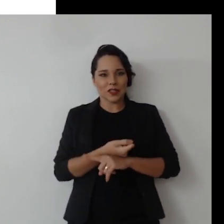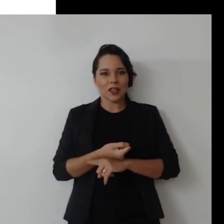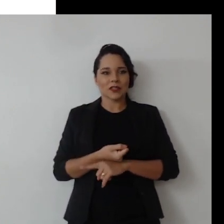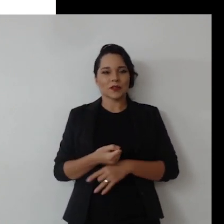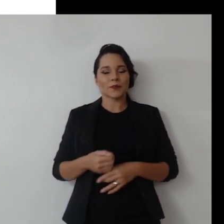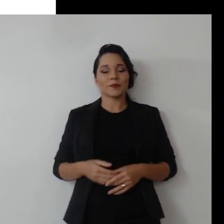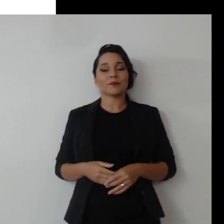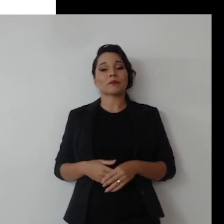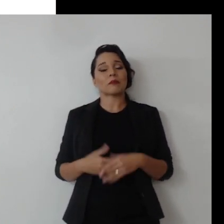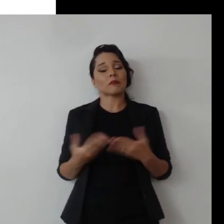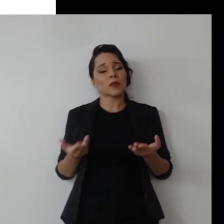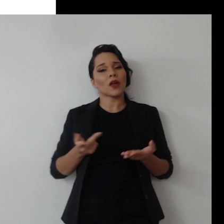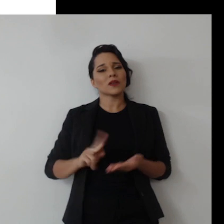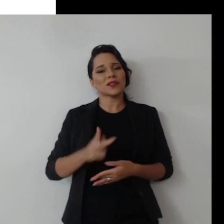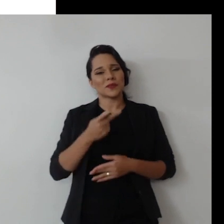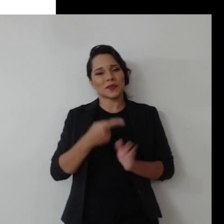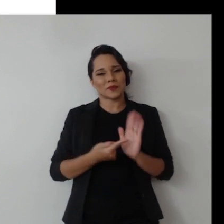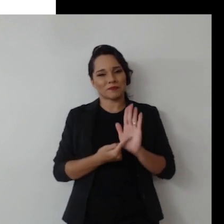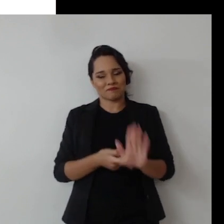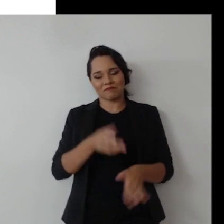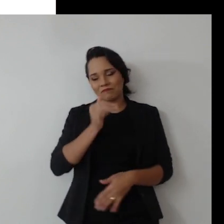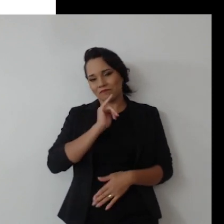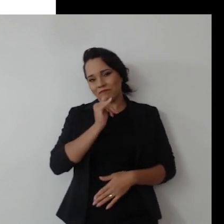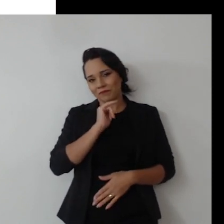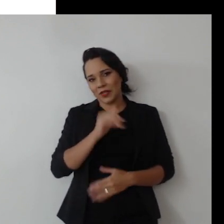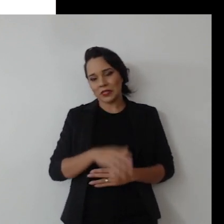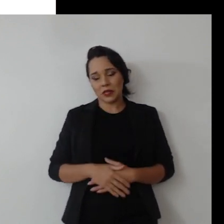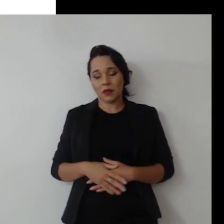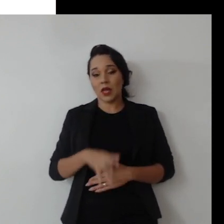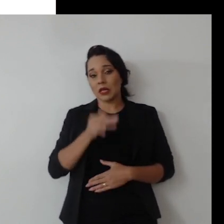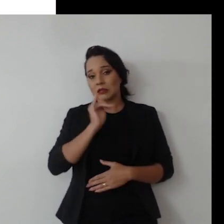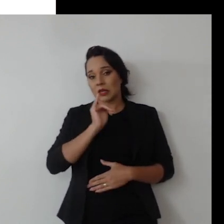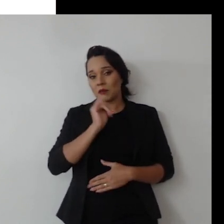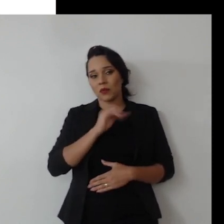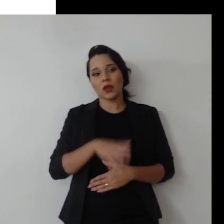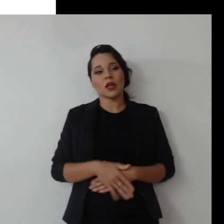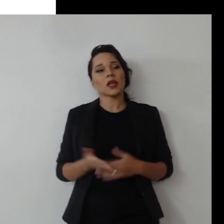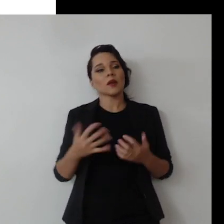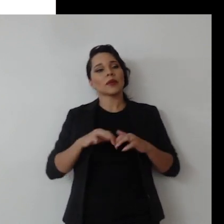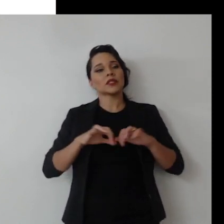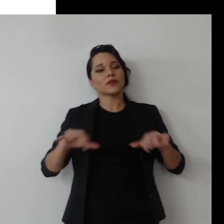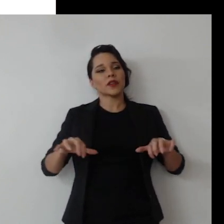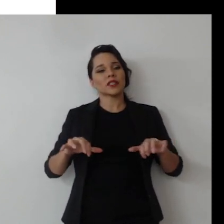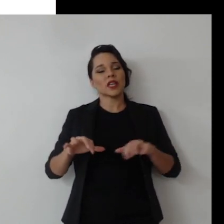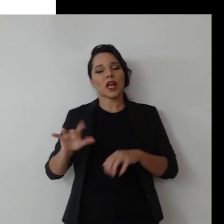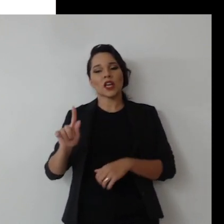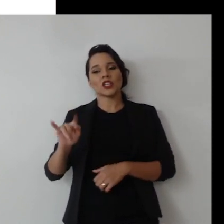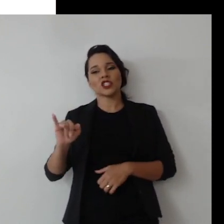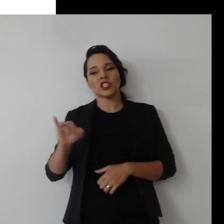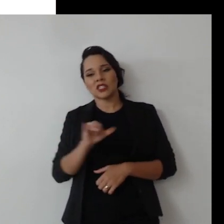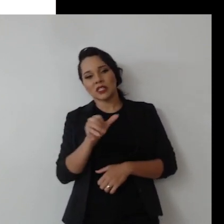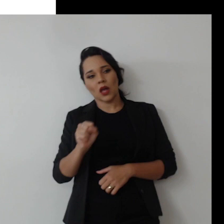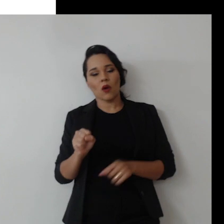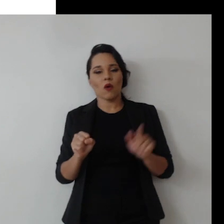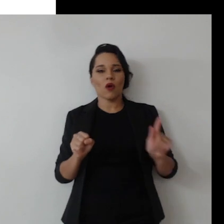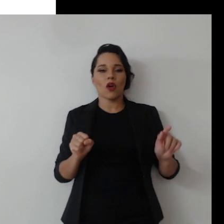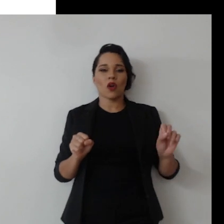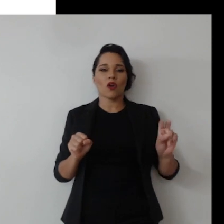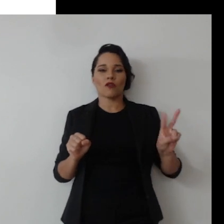e na eficácia. Eu sempre gosto de dar um exemplo para diferenciar gestão e governança.